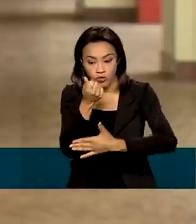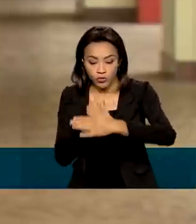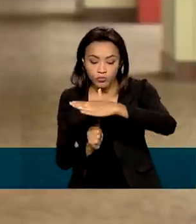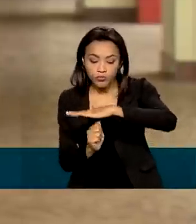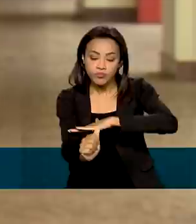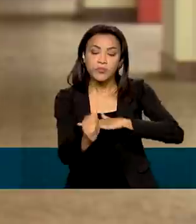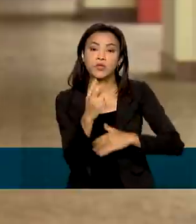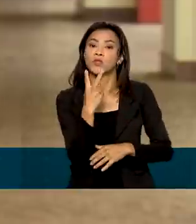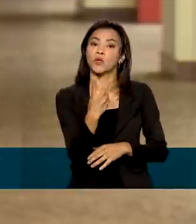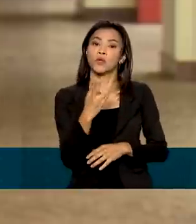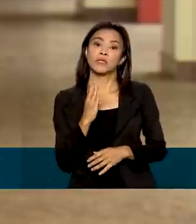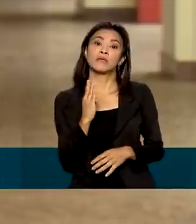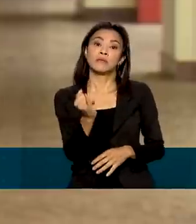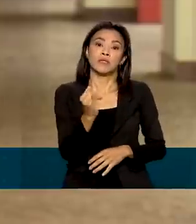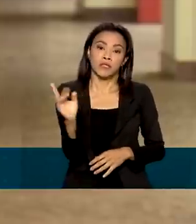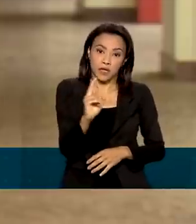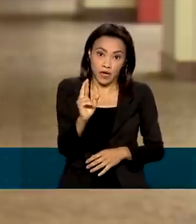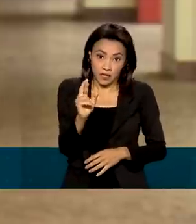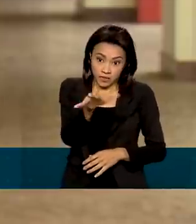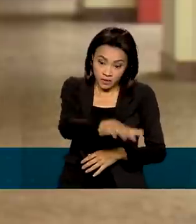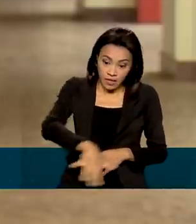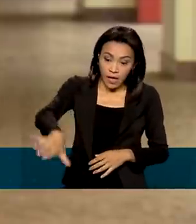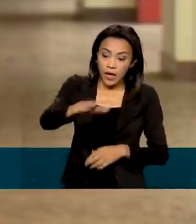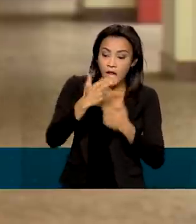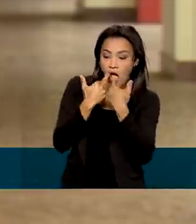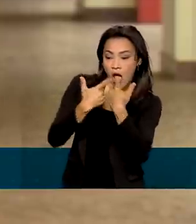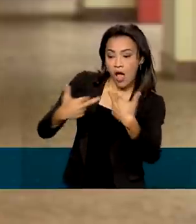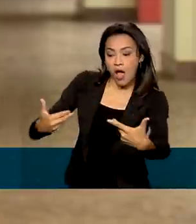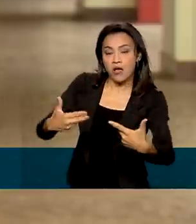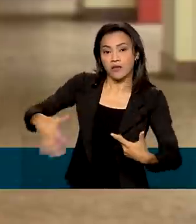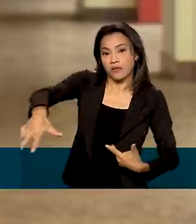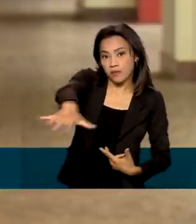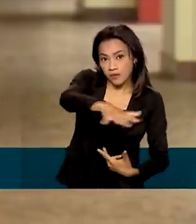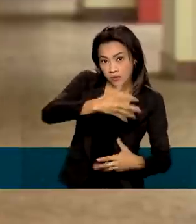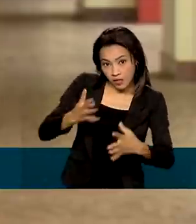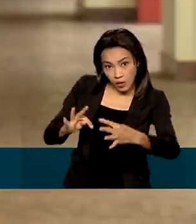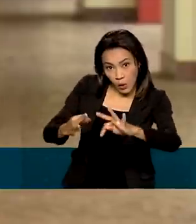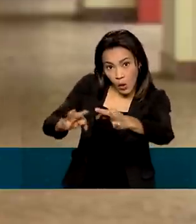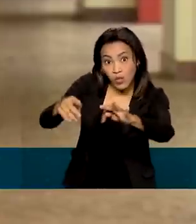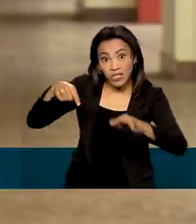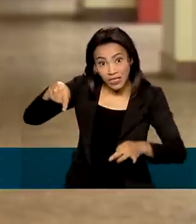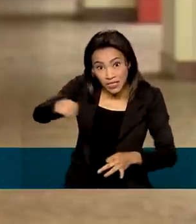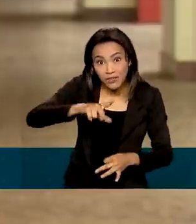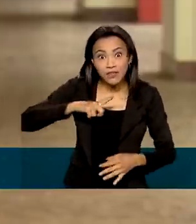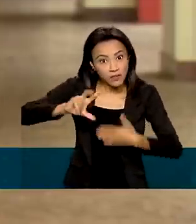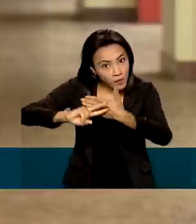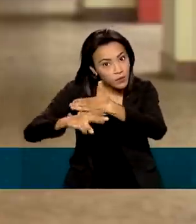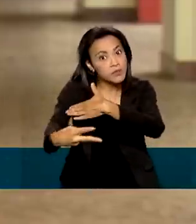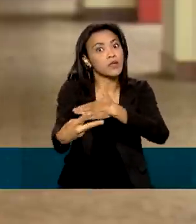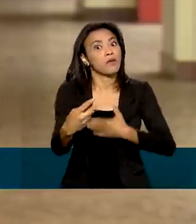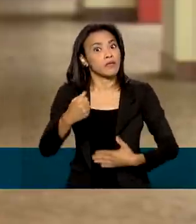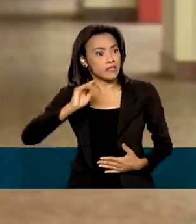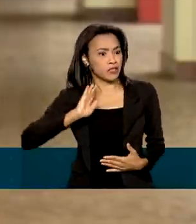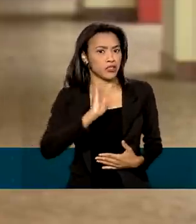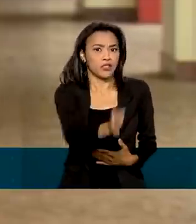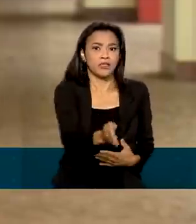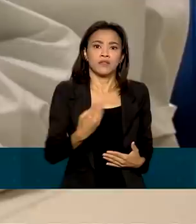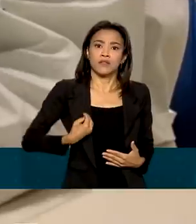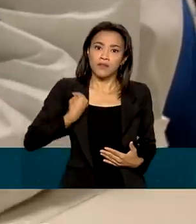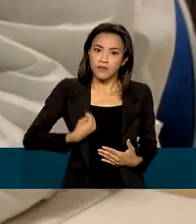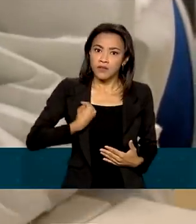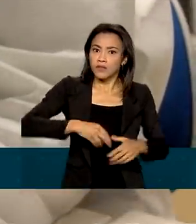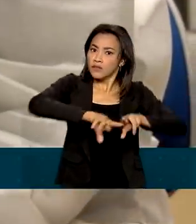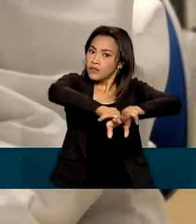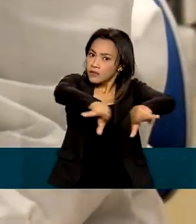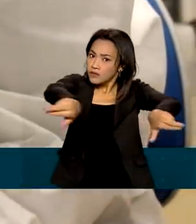2 bilhões de reais em inovações e todos eles causaram impacto direto na vida de muitos brasileiros.